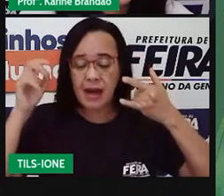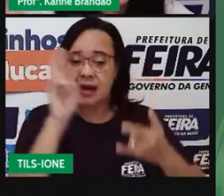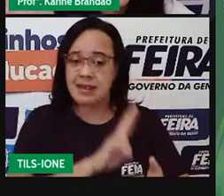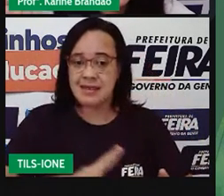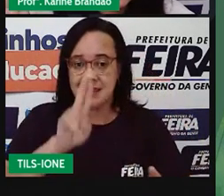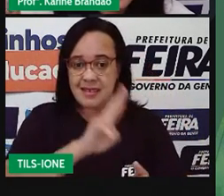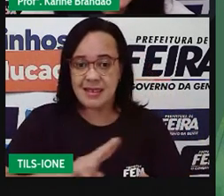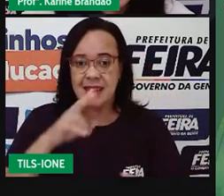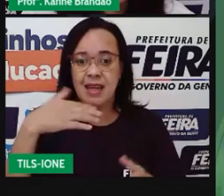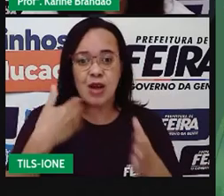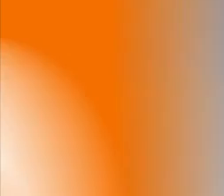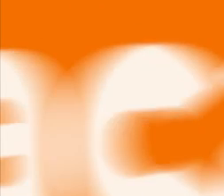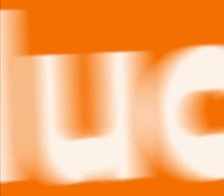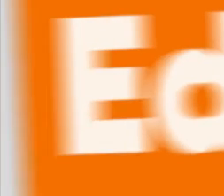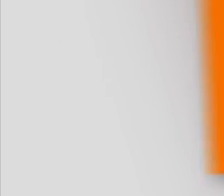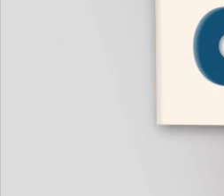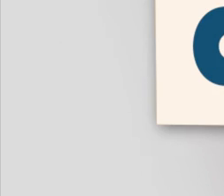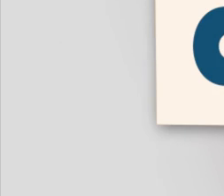sociais. Até mais.